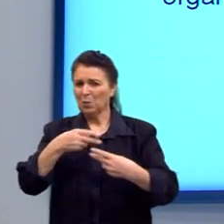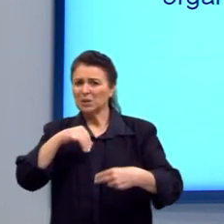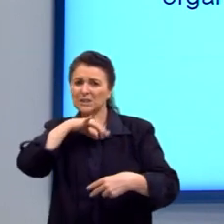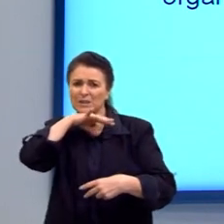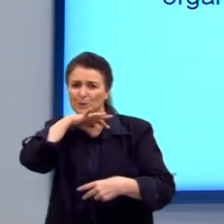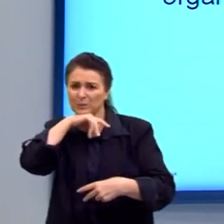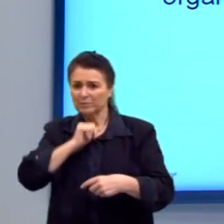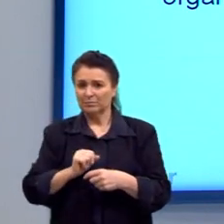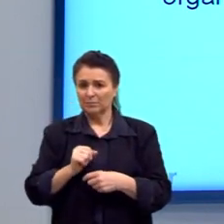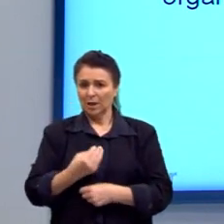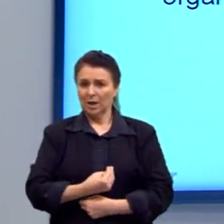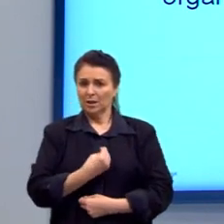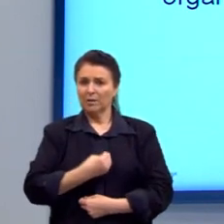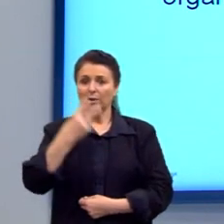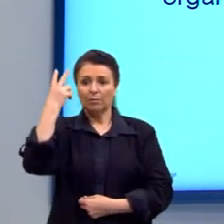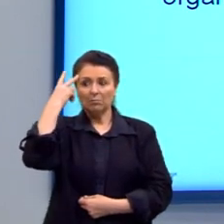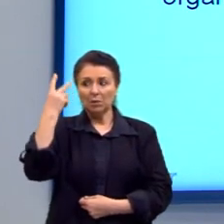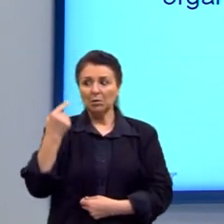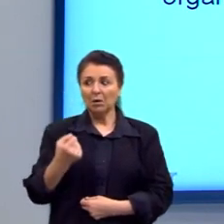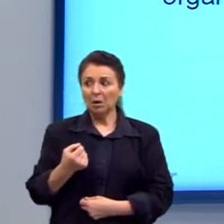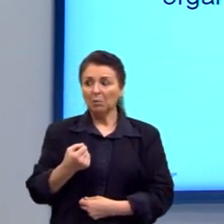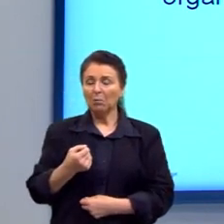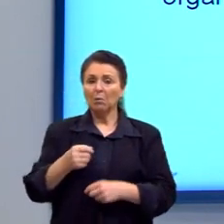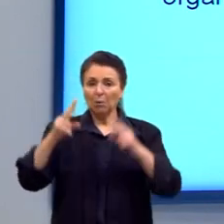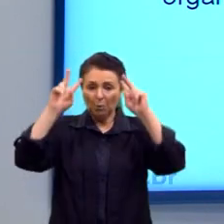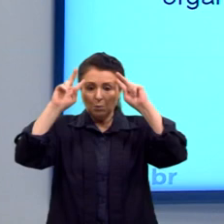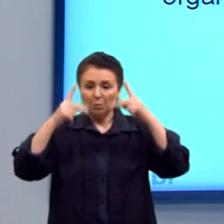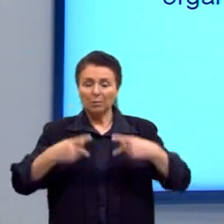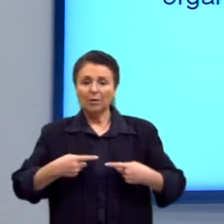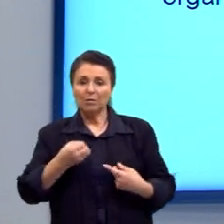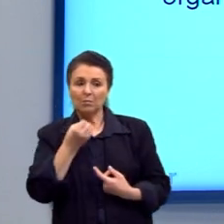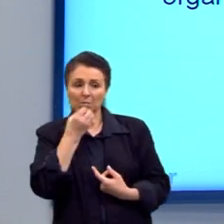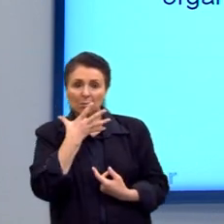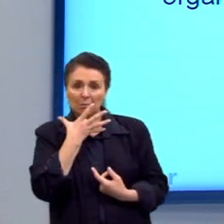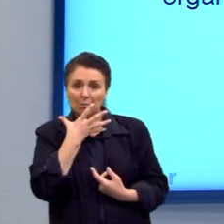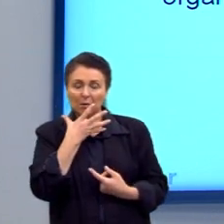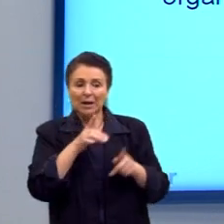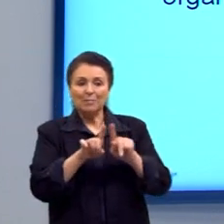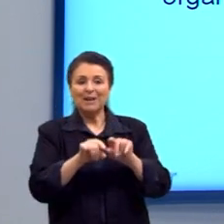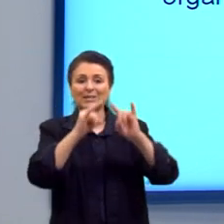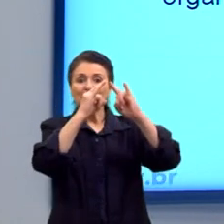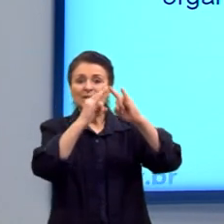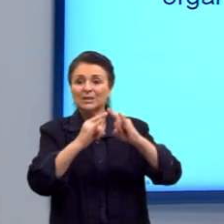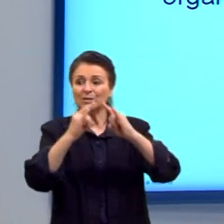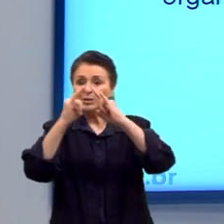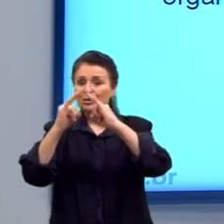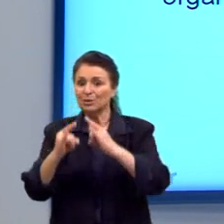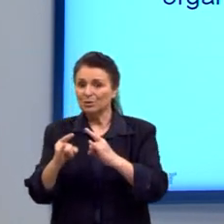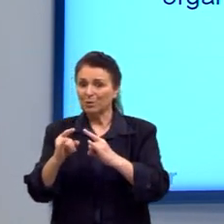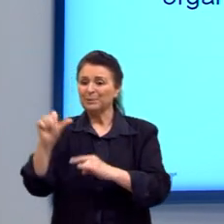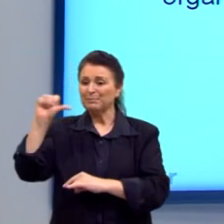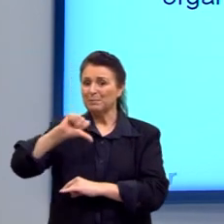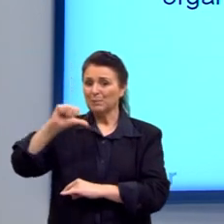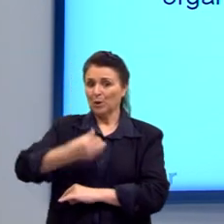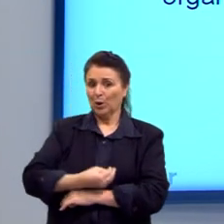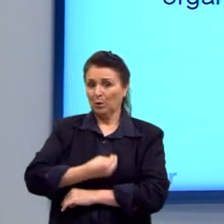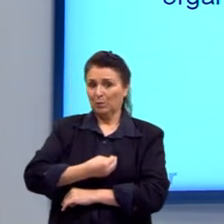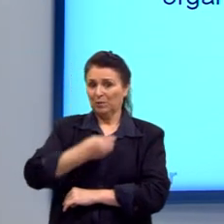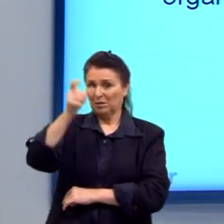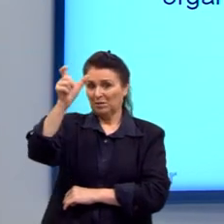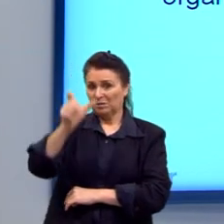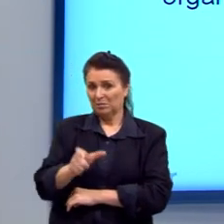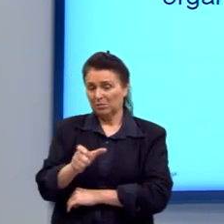natural, o ser humano era bom. E são as instituições que corrompem. Por isso ele propõe um pacto social, para quê?